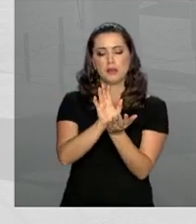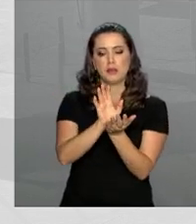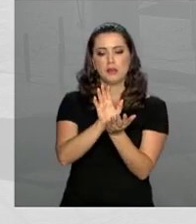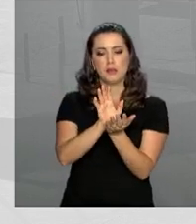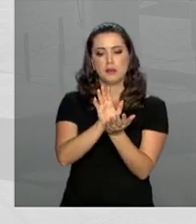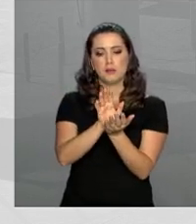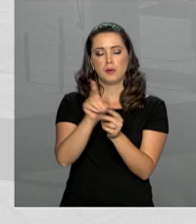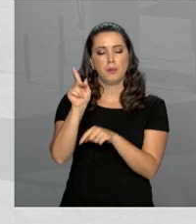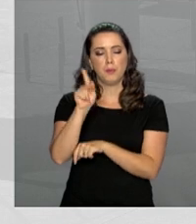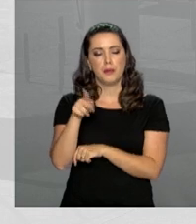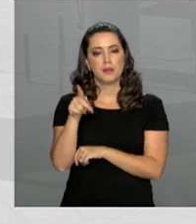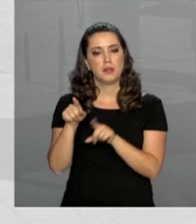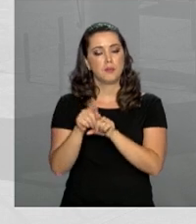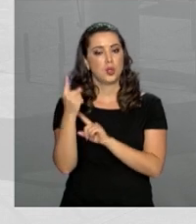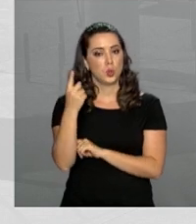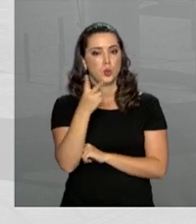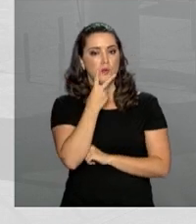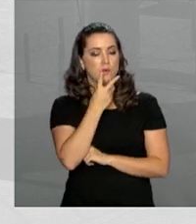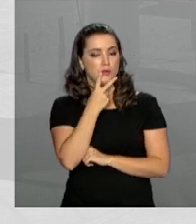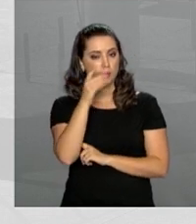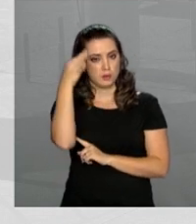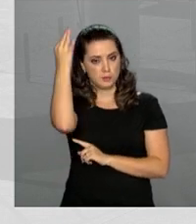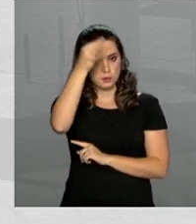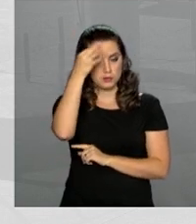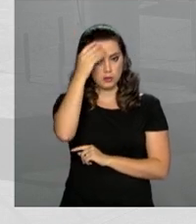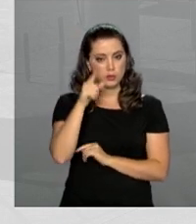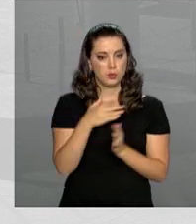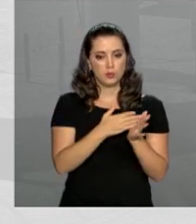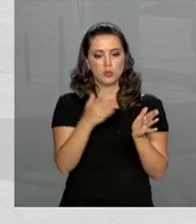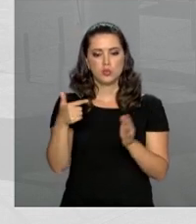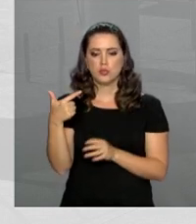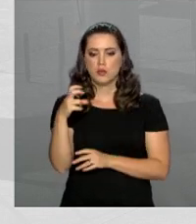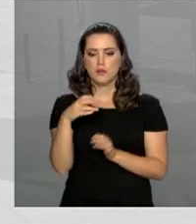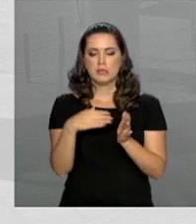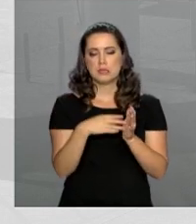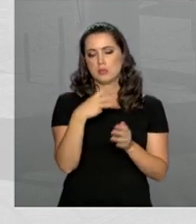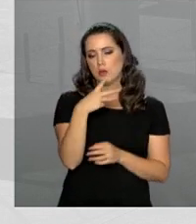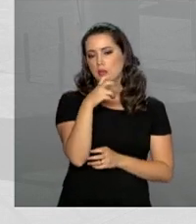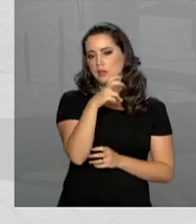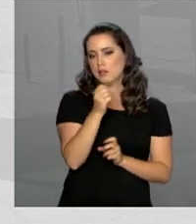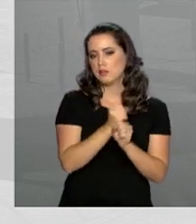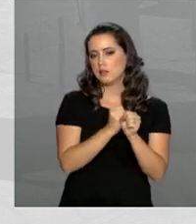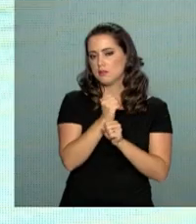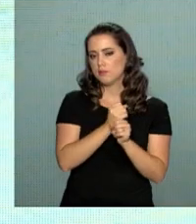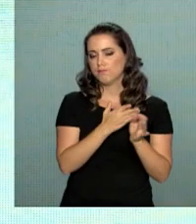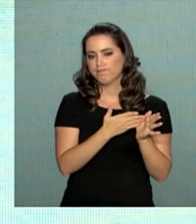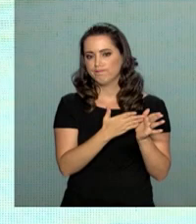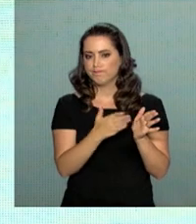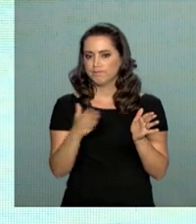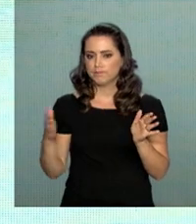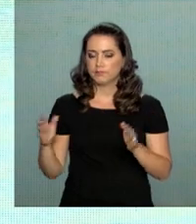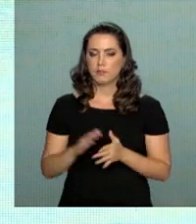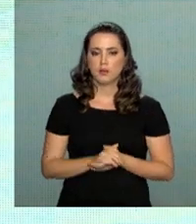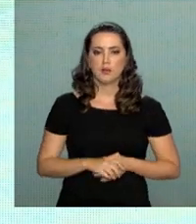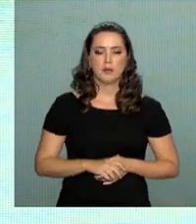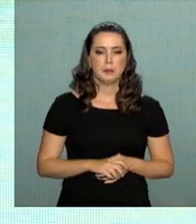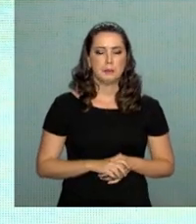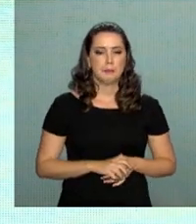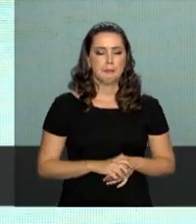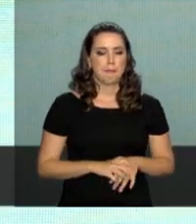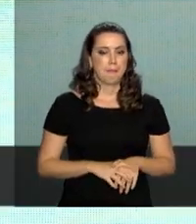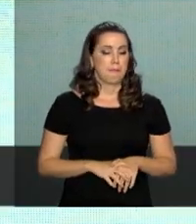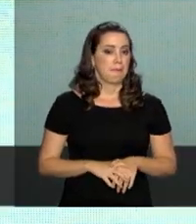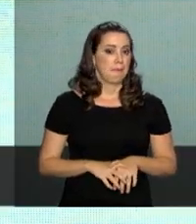Espírito Santo. Os prazos variam entre 25 anos e 35 anos. Podemos olhar para trás e